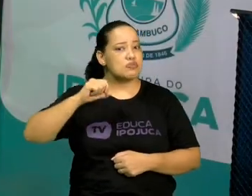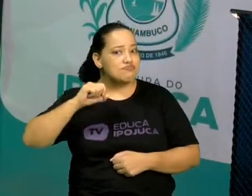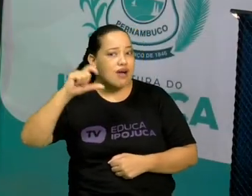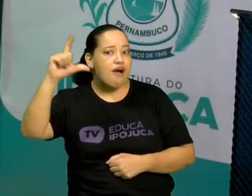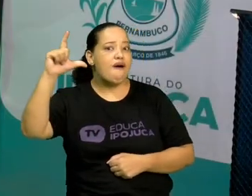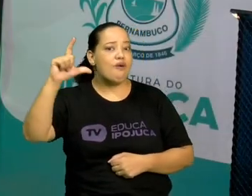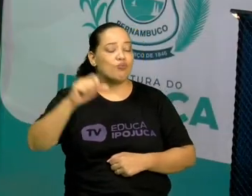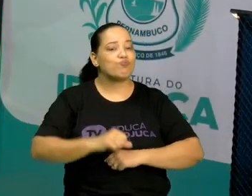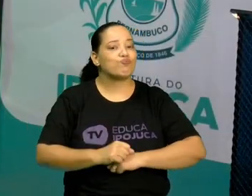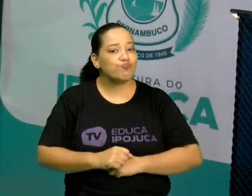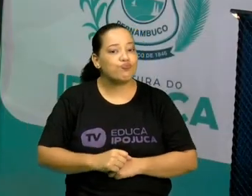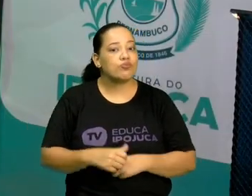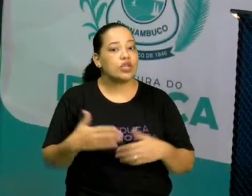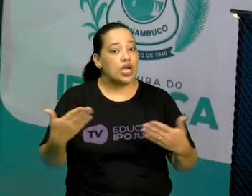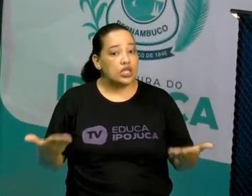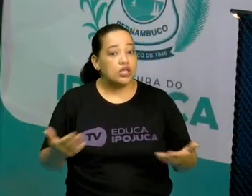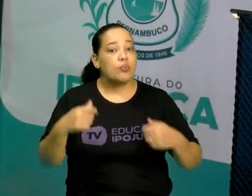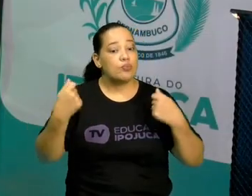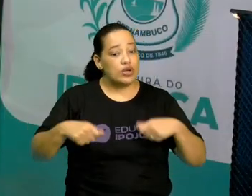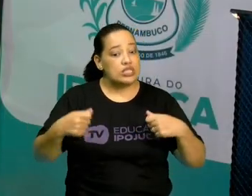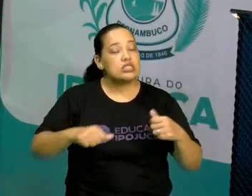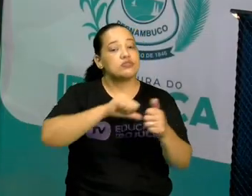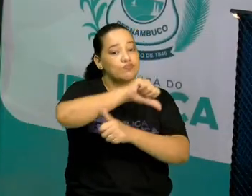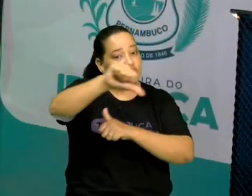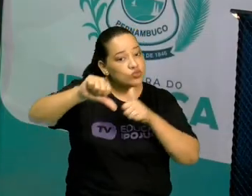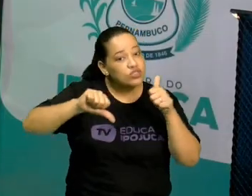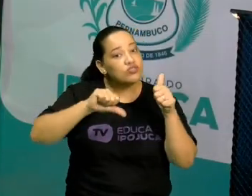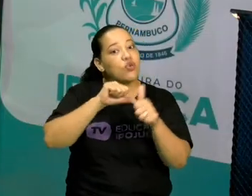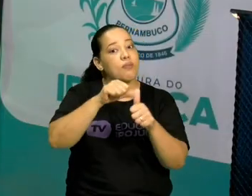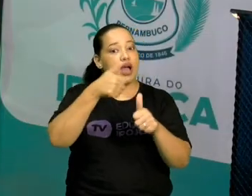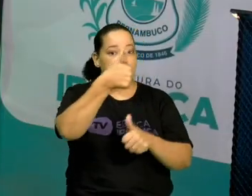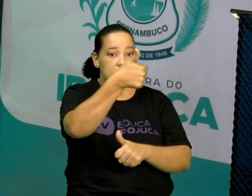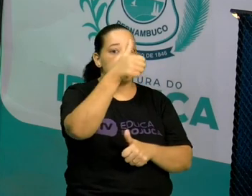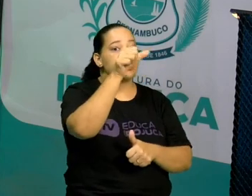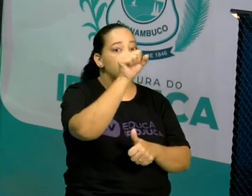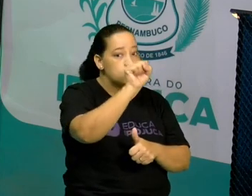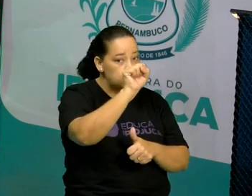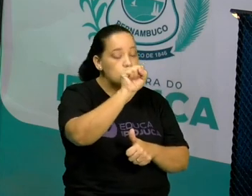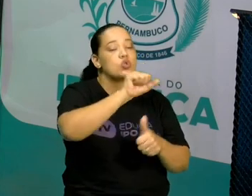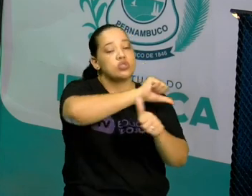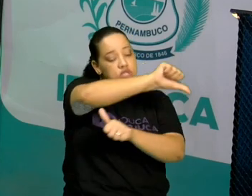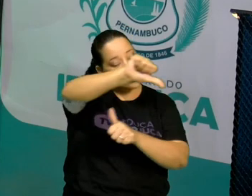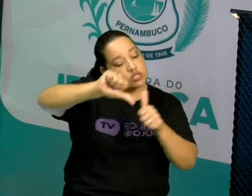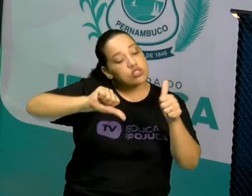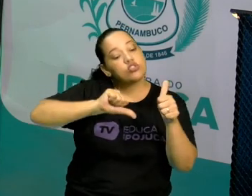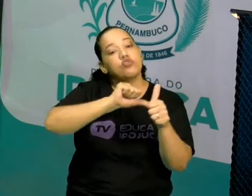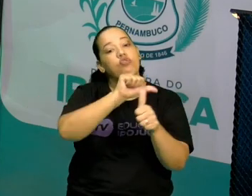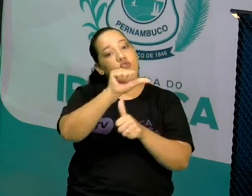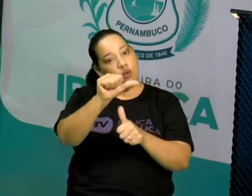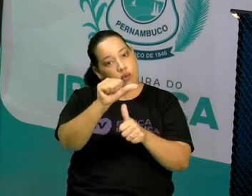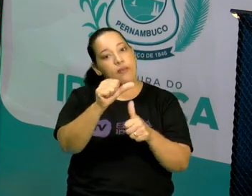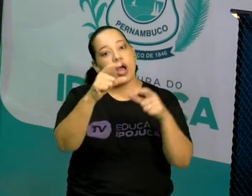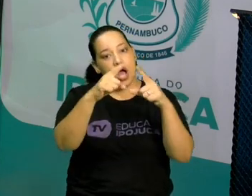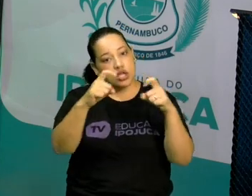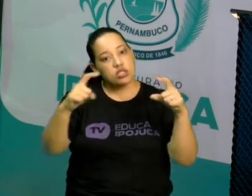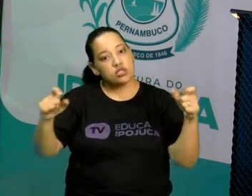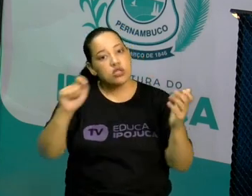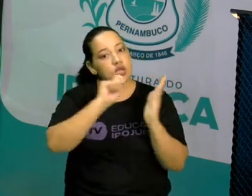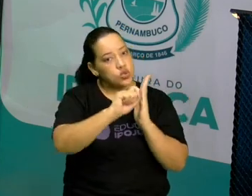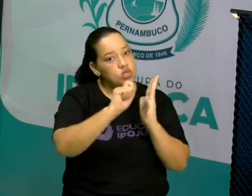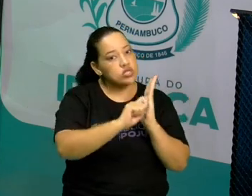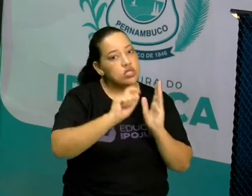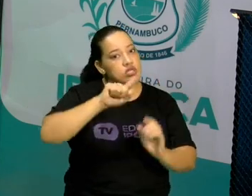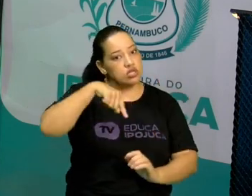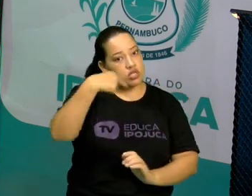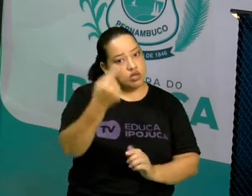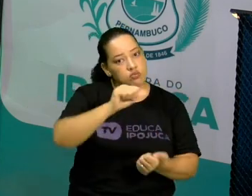notação científica. Temos que, primeiro, transformar o 18 em notação científica e, depois, adaptá-lo.